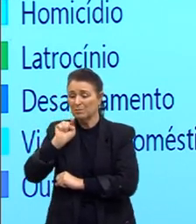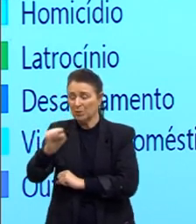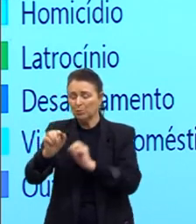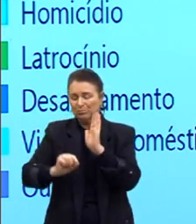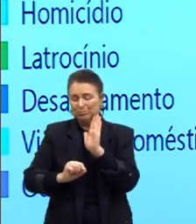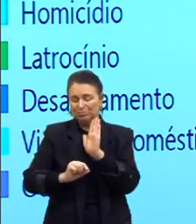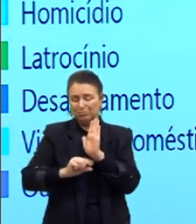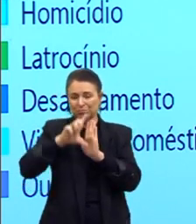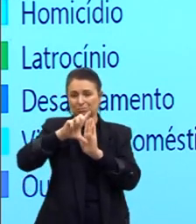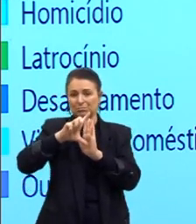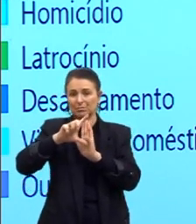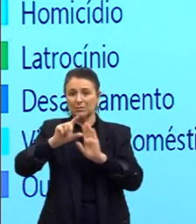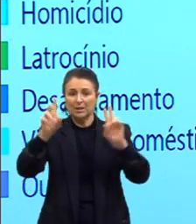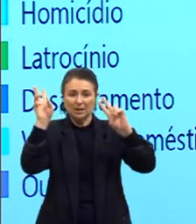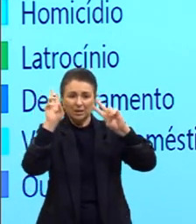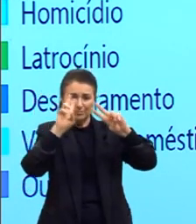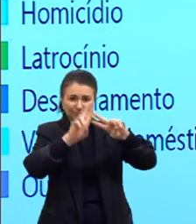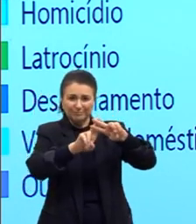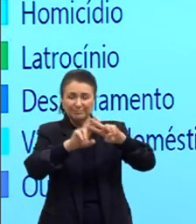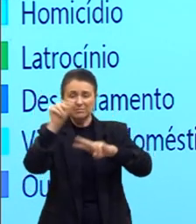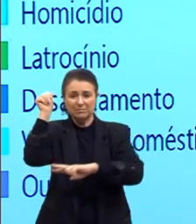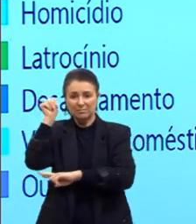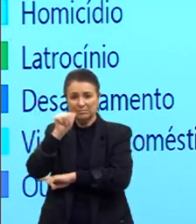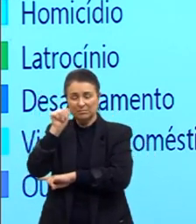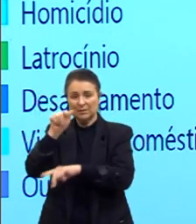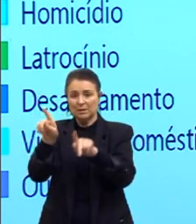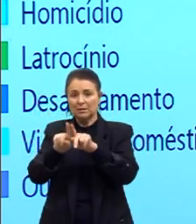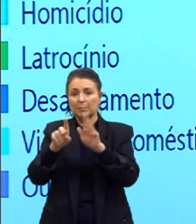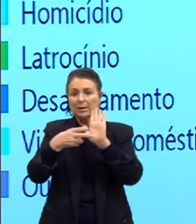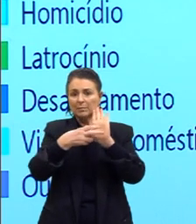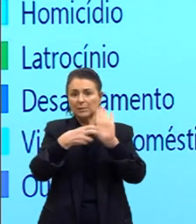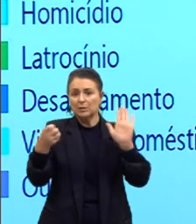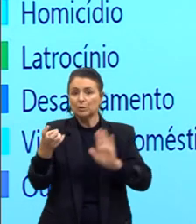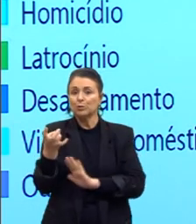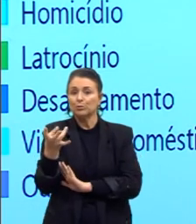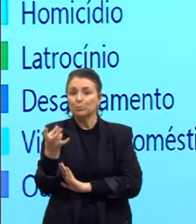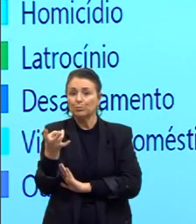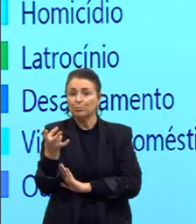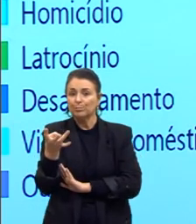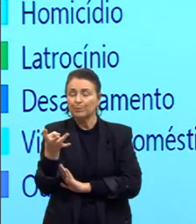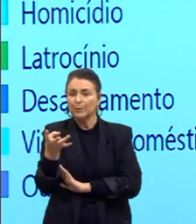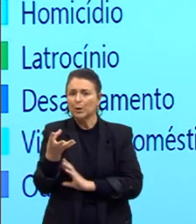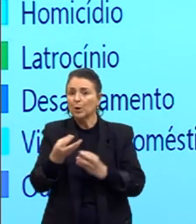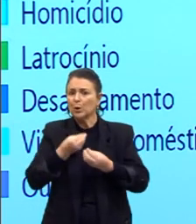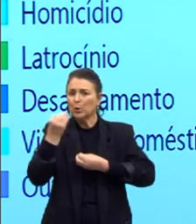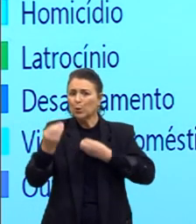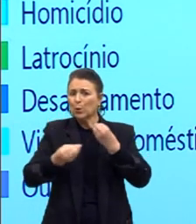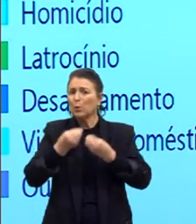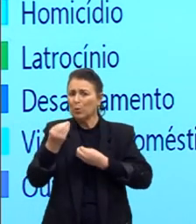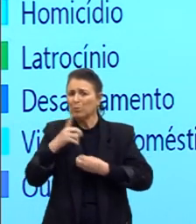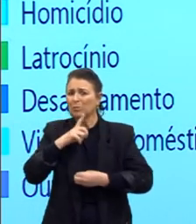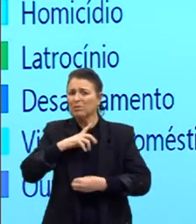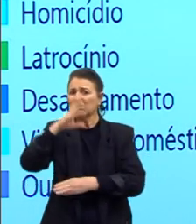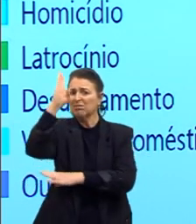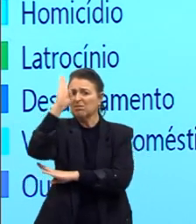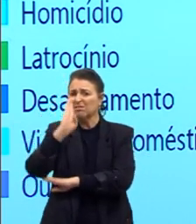prisões femininas, e também, olha só, crime de drogas, olha como é forte no Brasil,